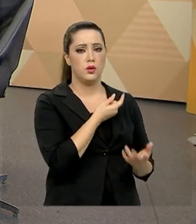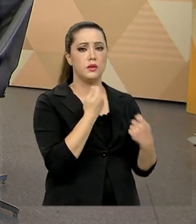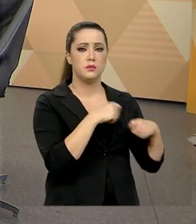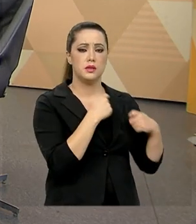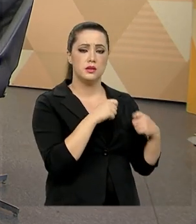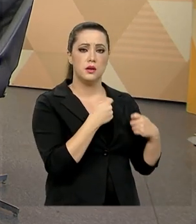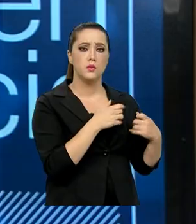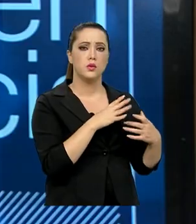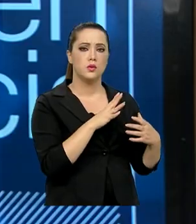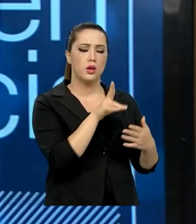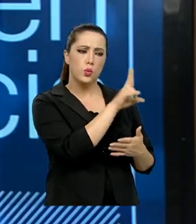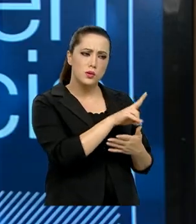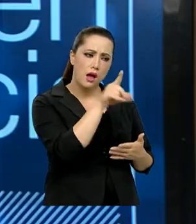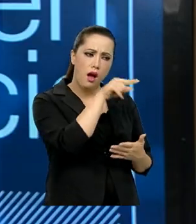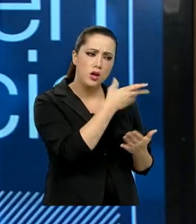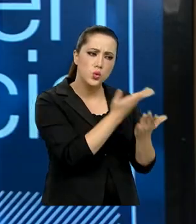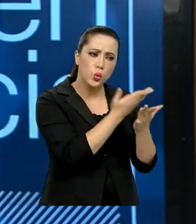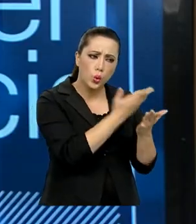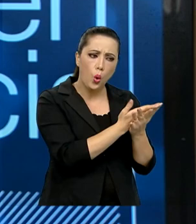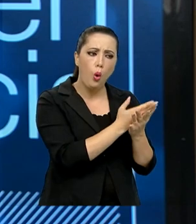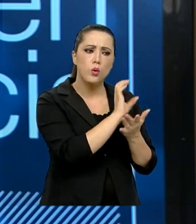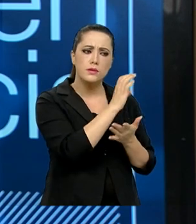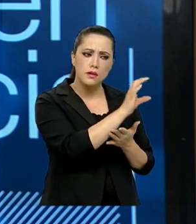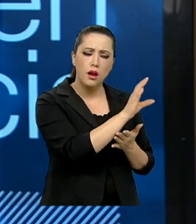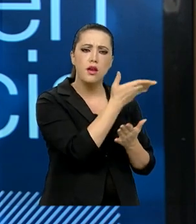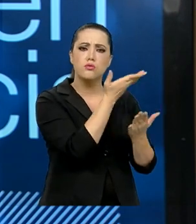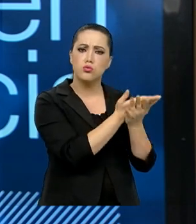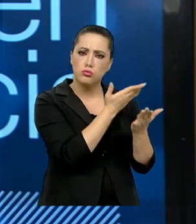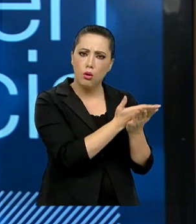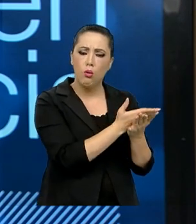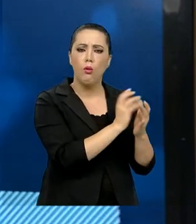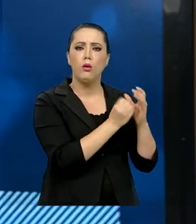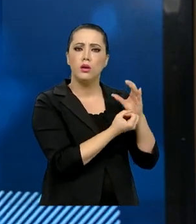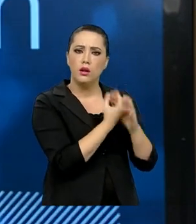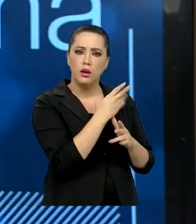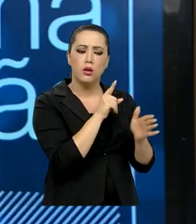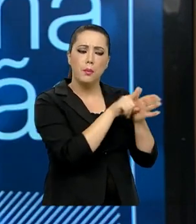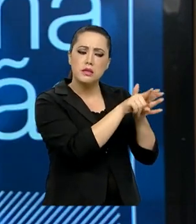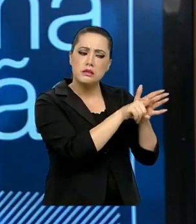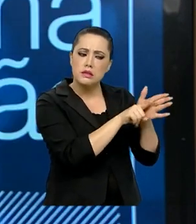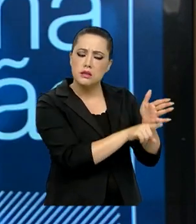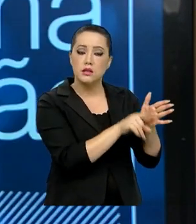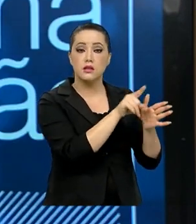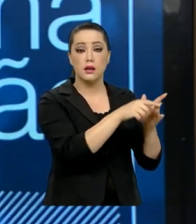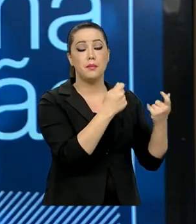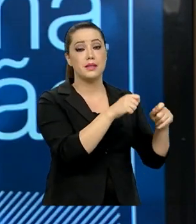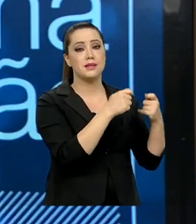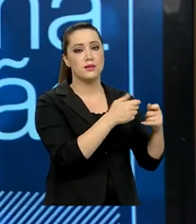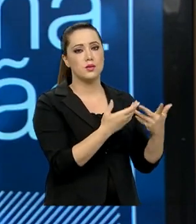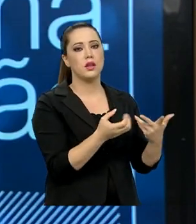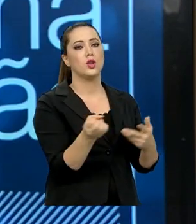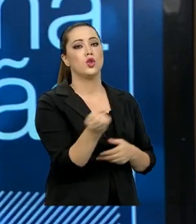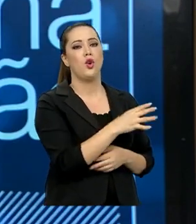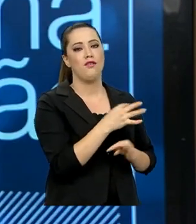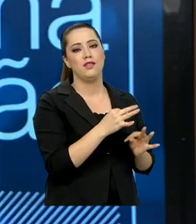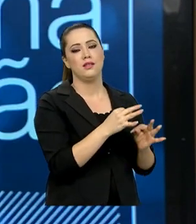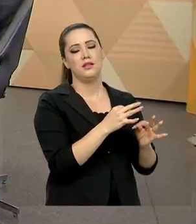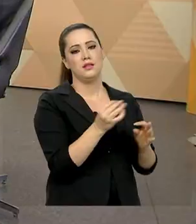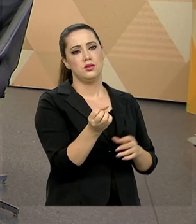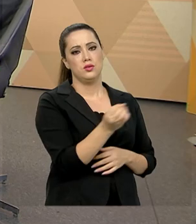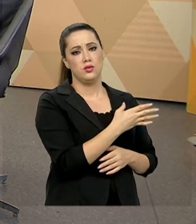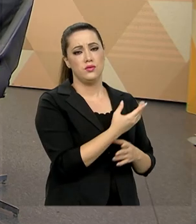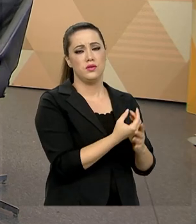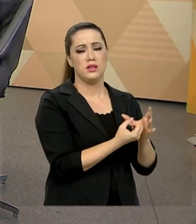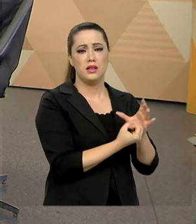agregar valor econômico a esse conhecimento. E a isso chama-se inovação. Dar escala a isso.